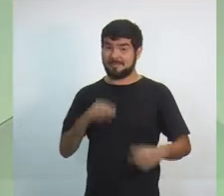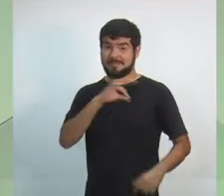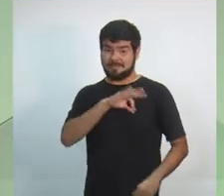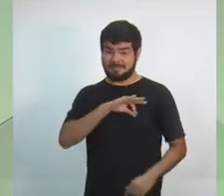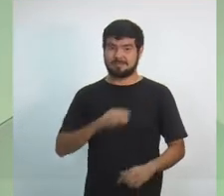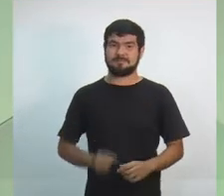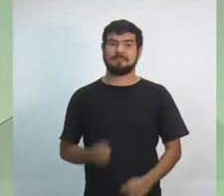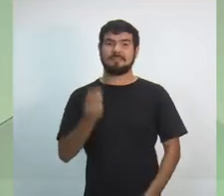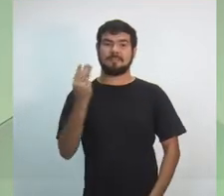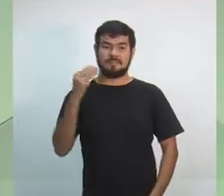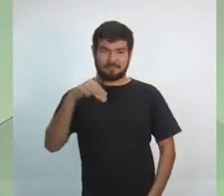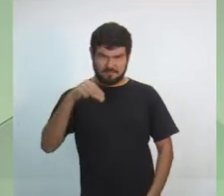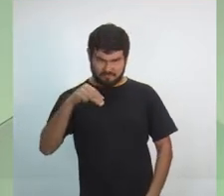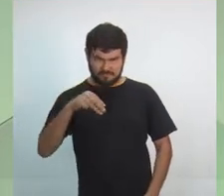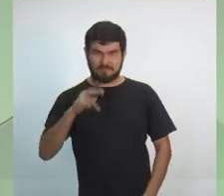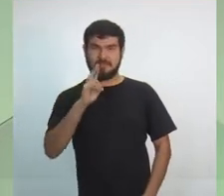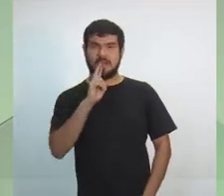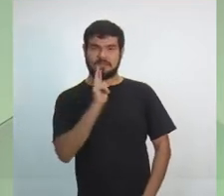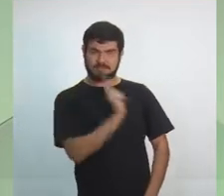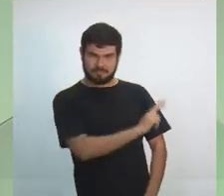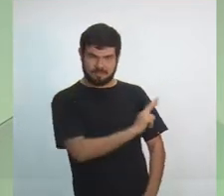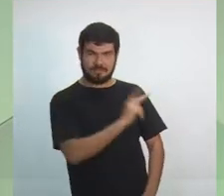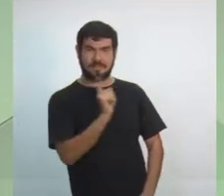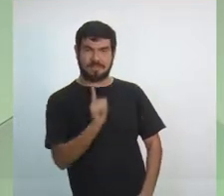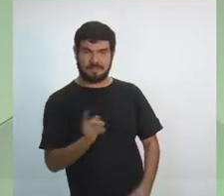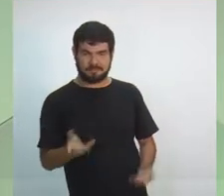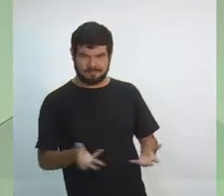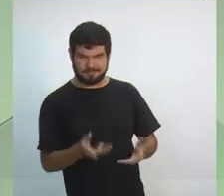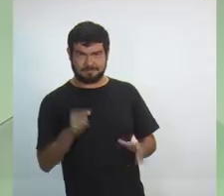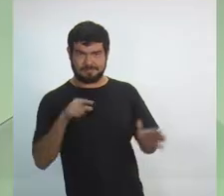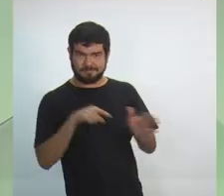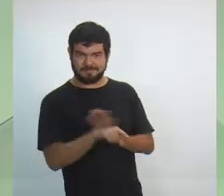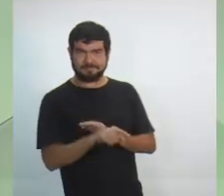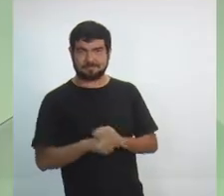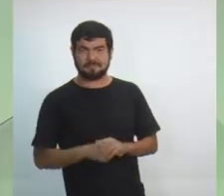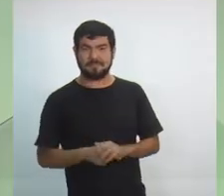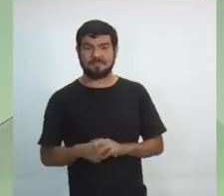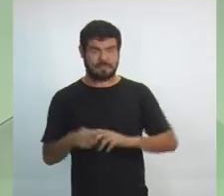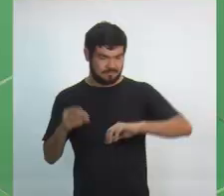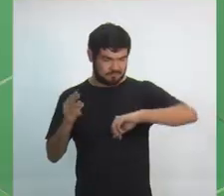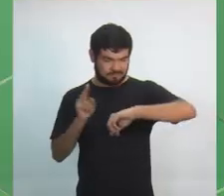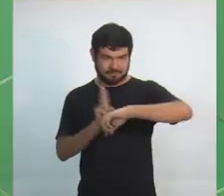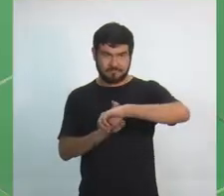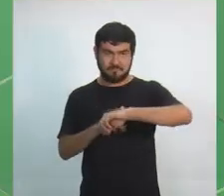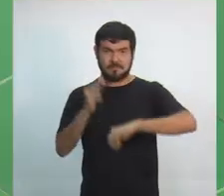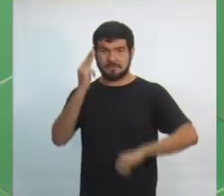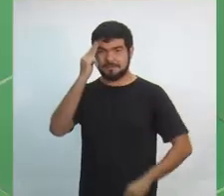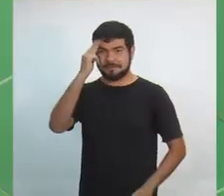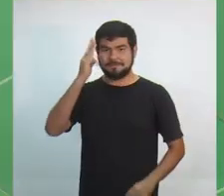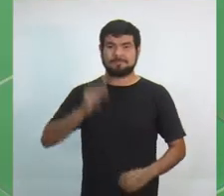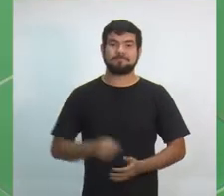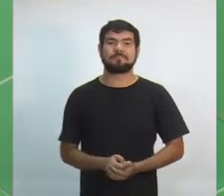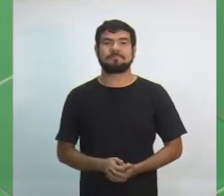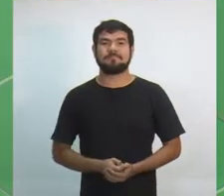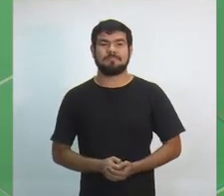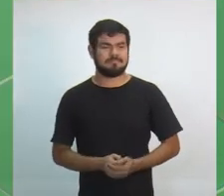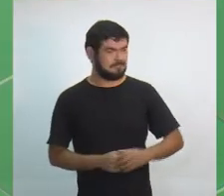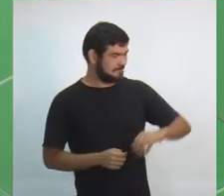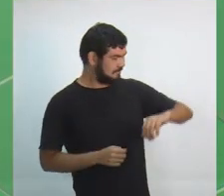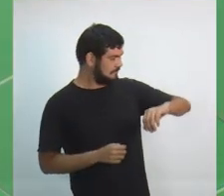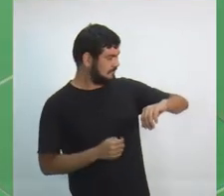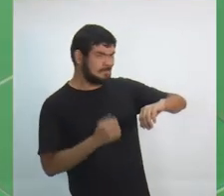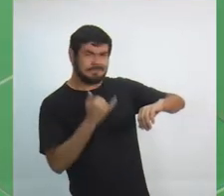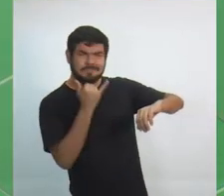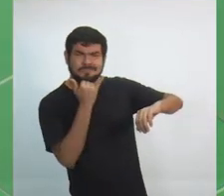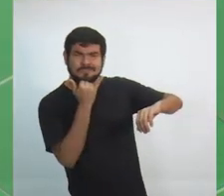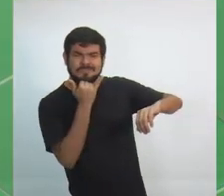responderão esse questionamento. Vamos lá. Cronômetro na tela. Candidato, três minutos. Eu acho que... Desculpa,